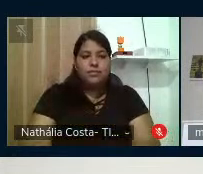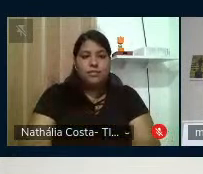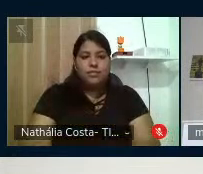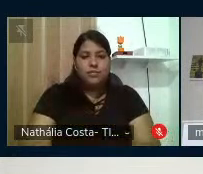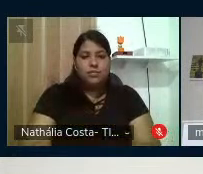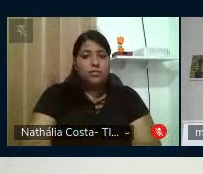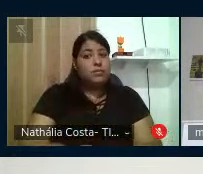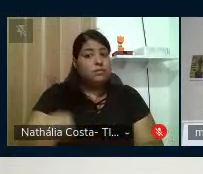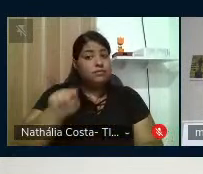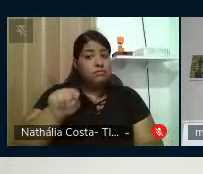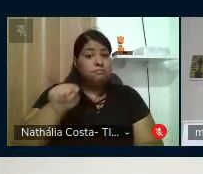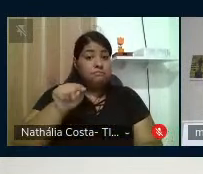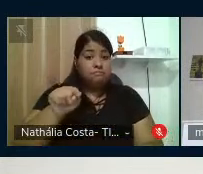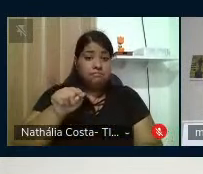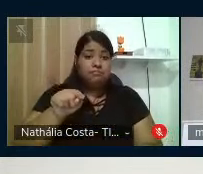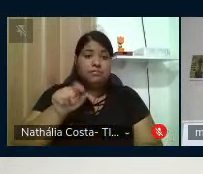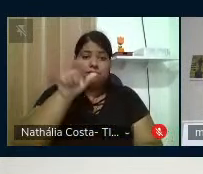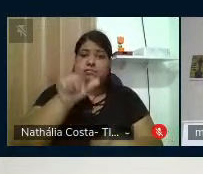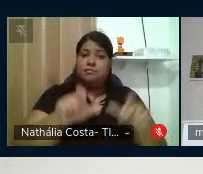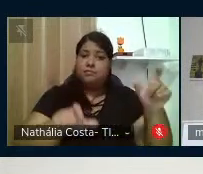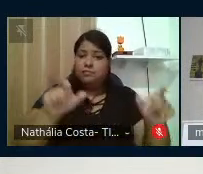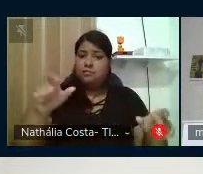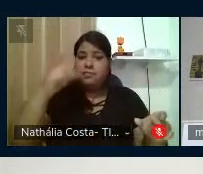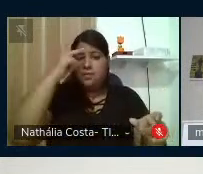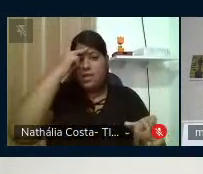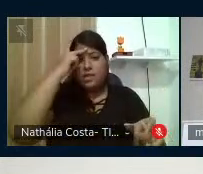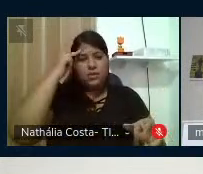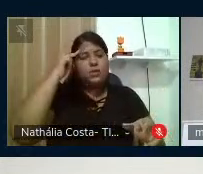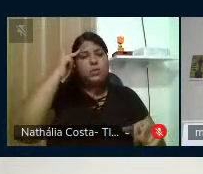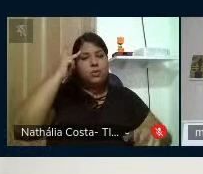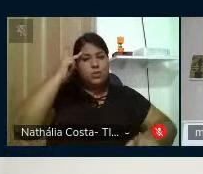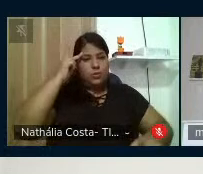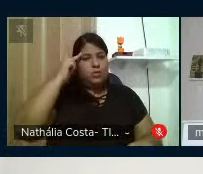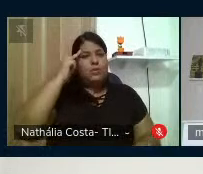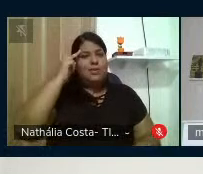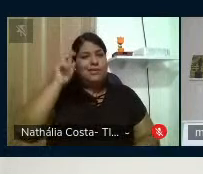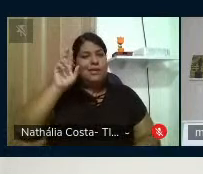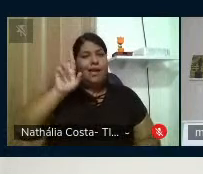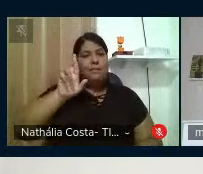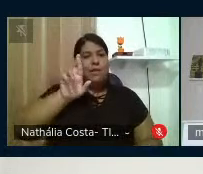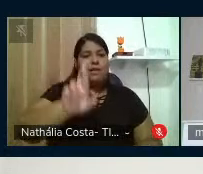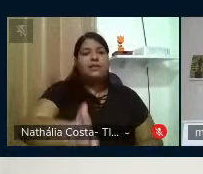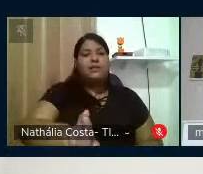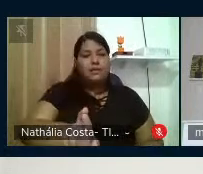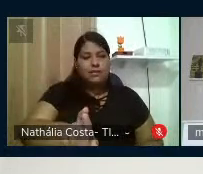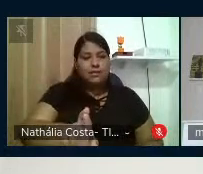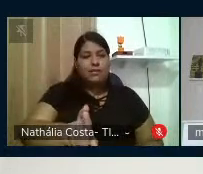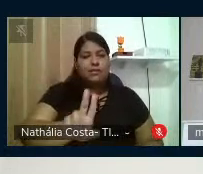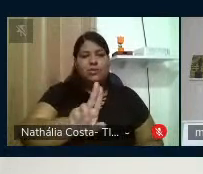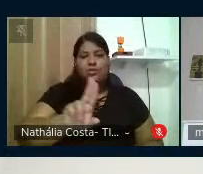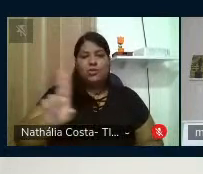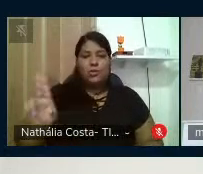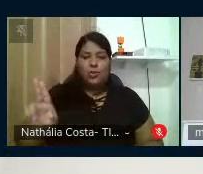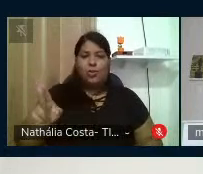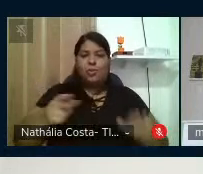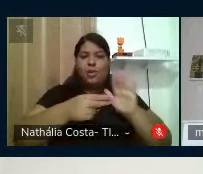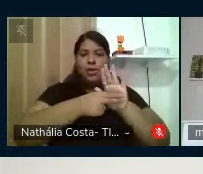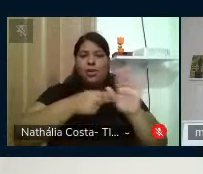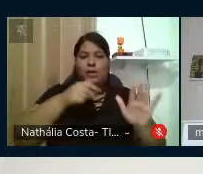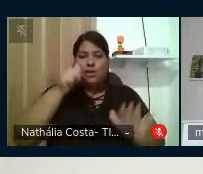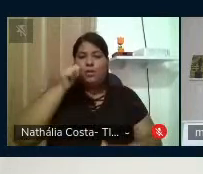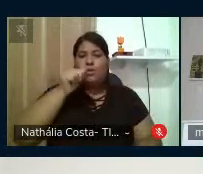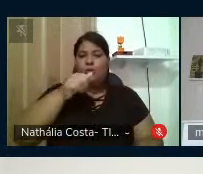E nestas figuras, eu, no meio, como representação dos